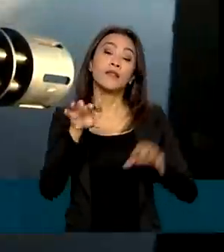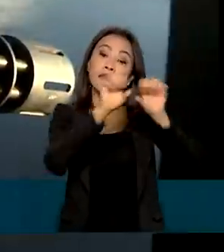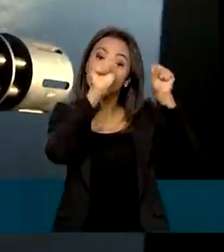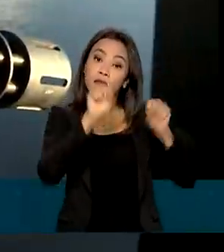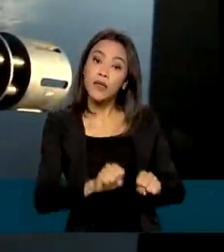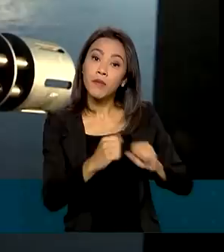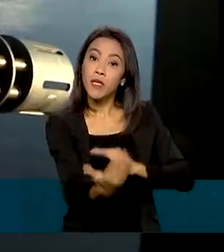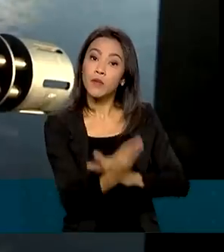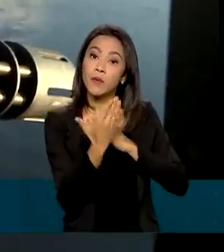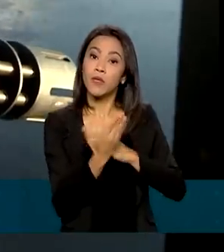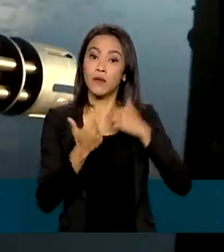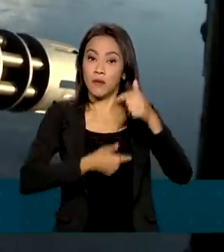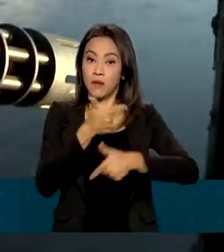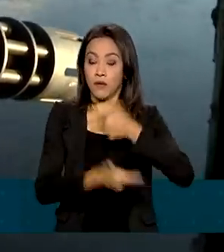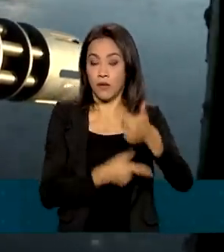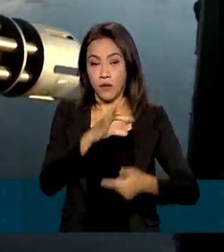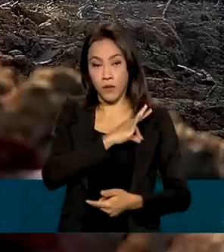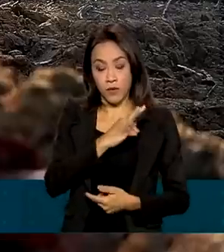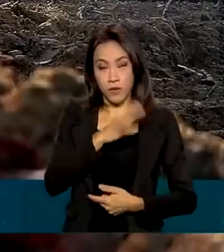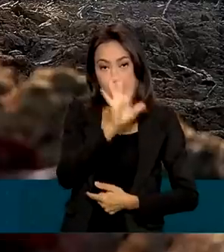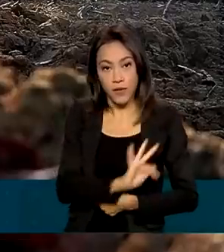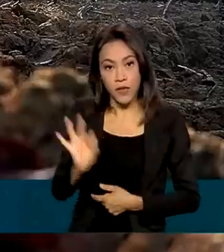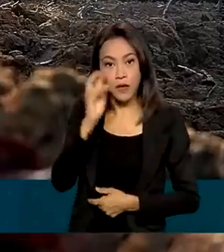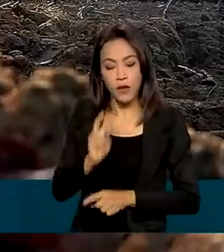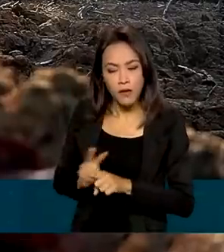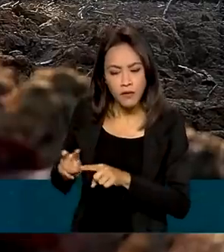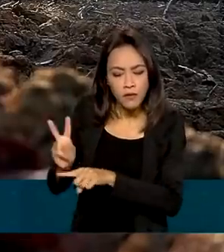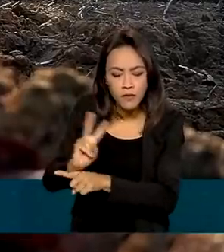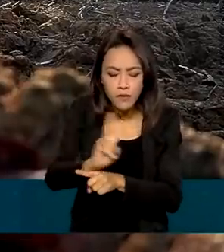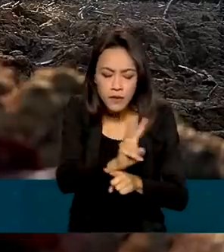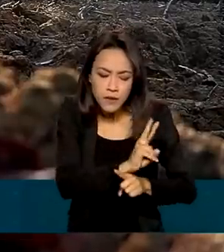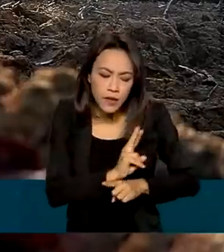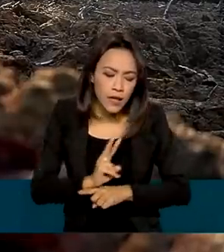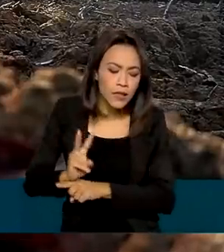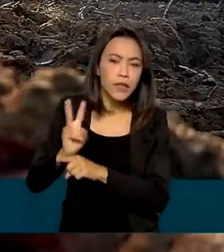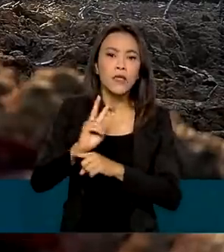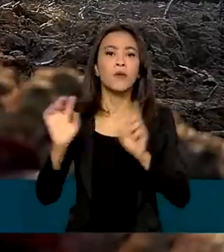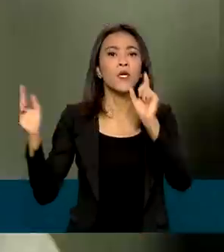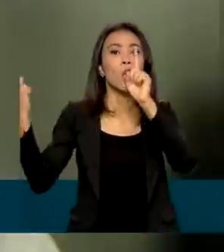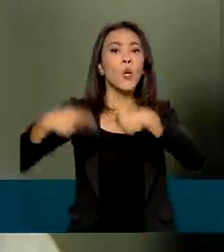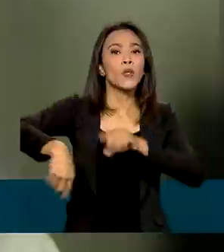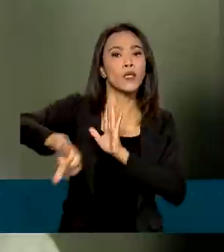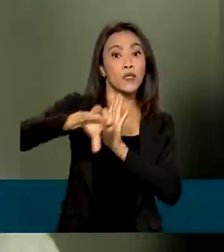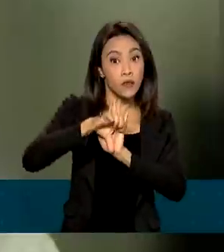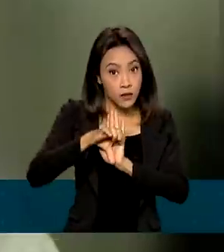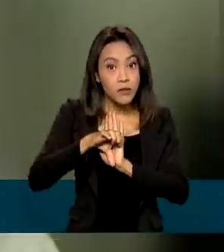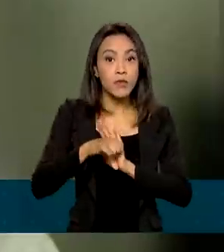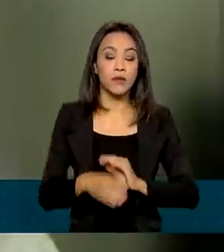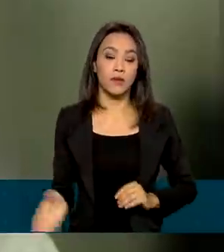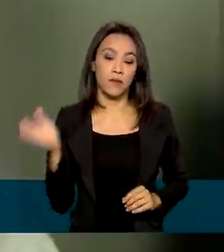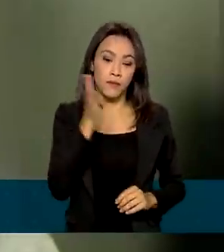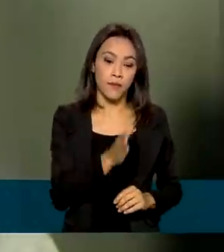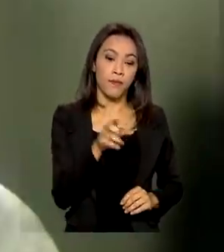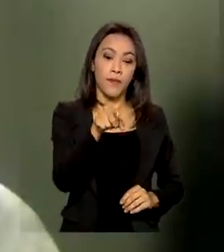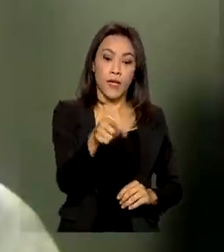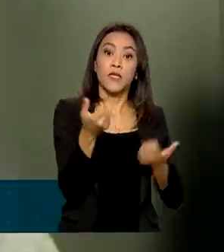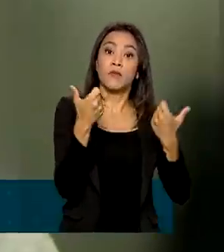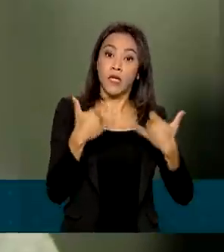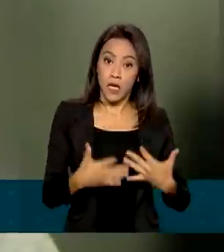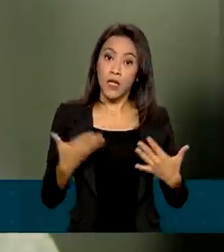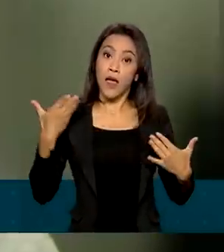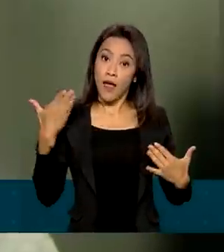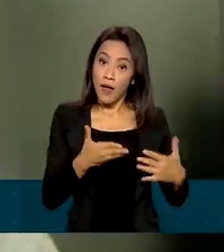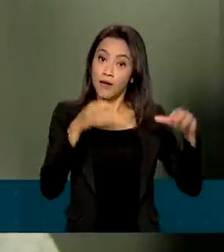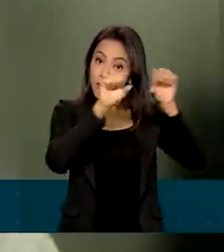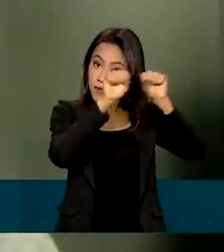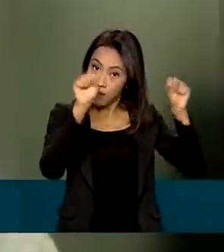trabalho da Polícia Federal na fiscalização e combate a crimes ambientais. Ela vem para realmente nos auxiliar, então,